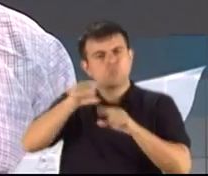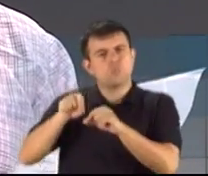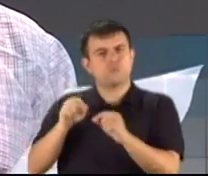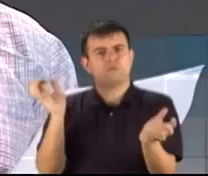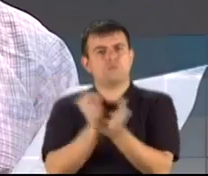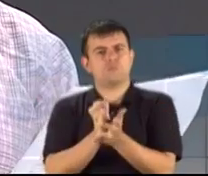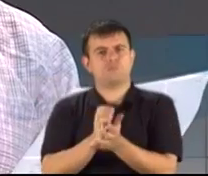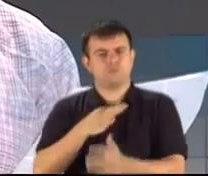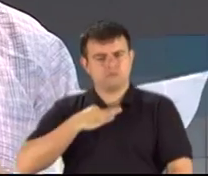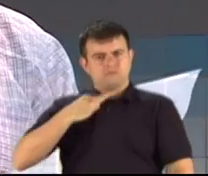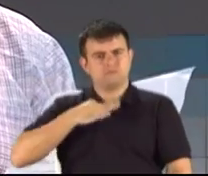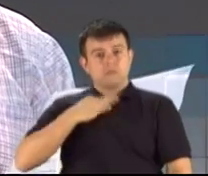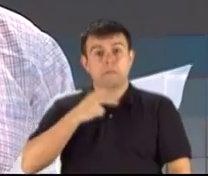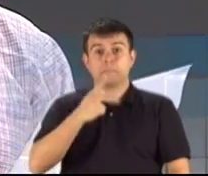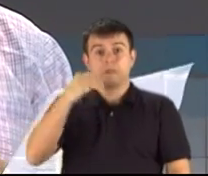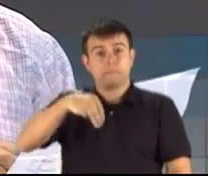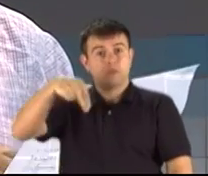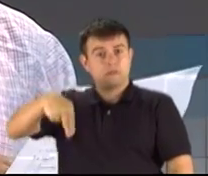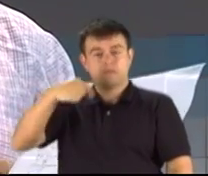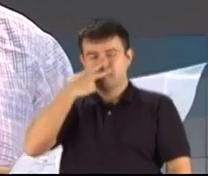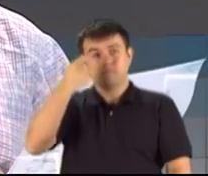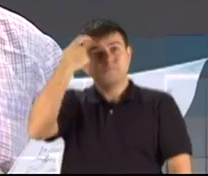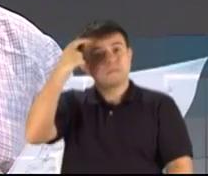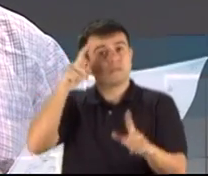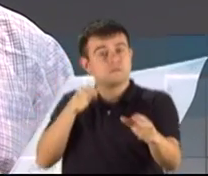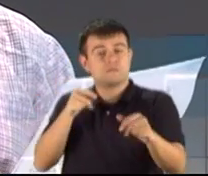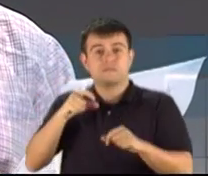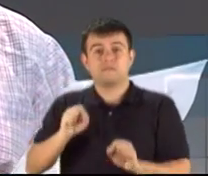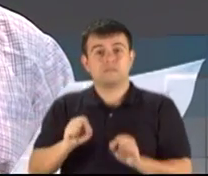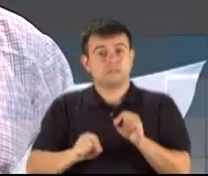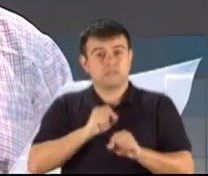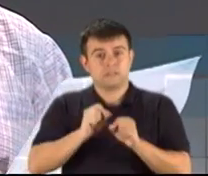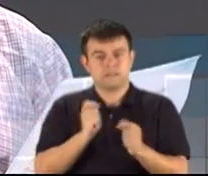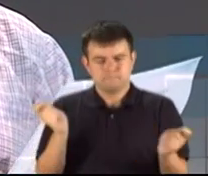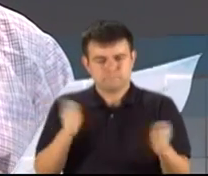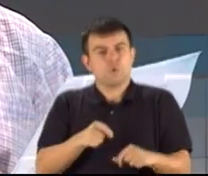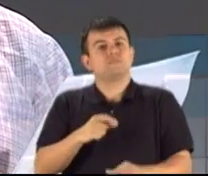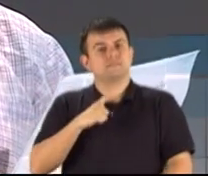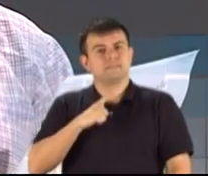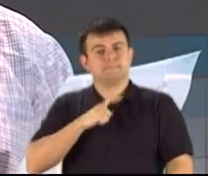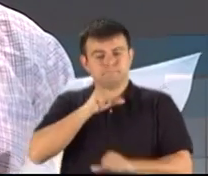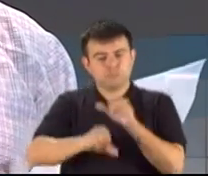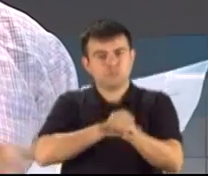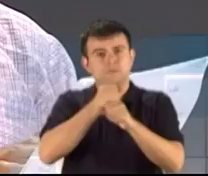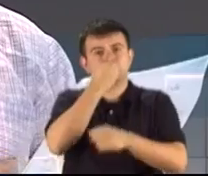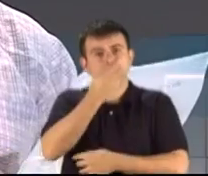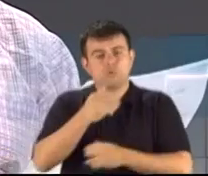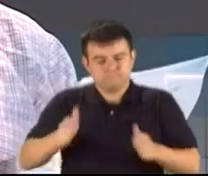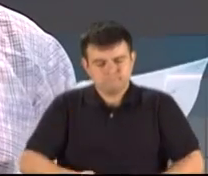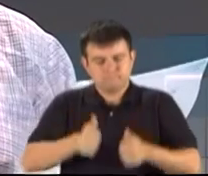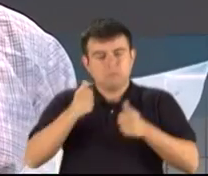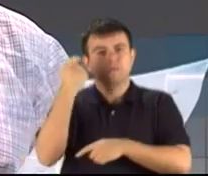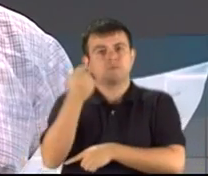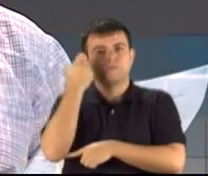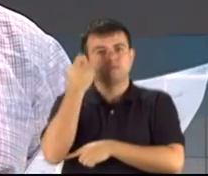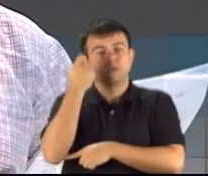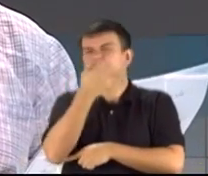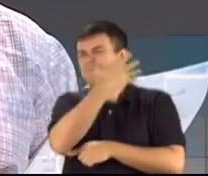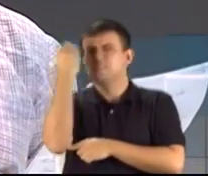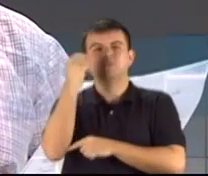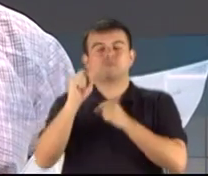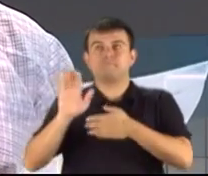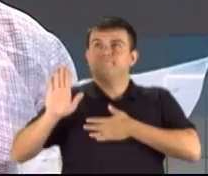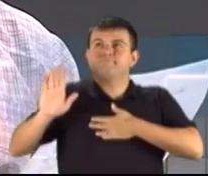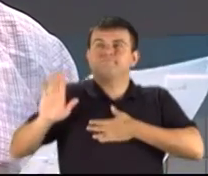pensam e vivem como você. aposte que uma mudança só vai ser benéfica para o Rio Grande do Sul e esqueça das promessas.